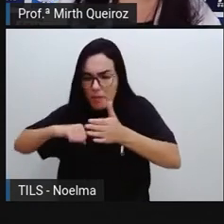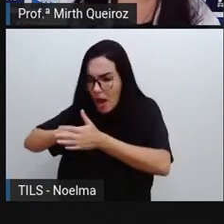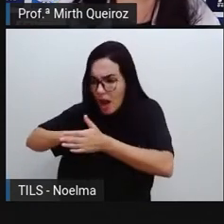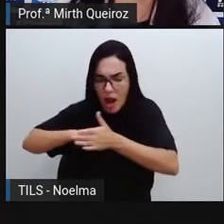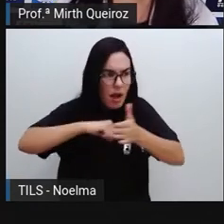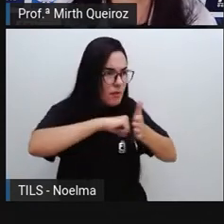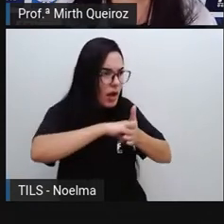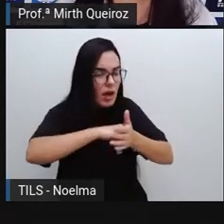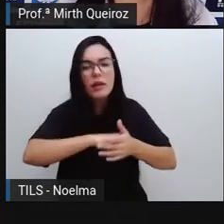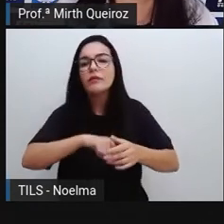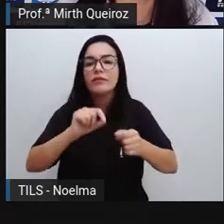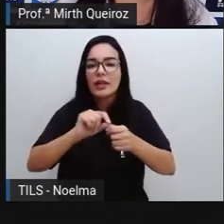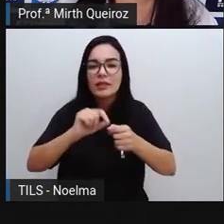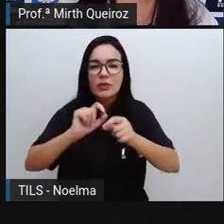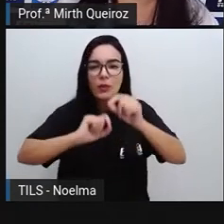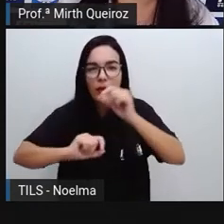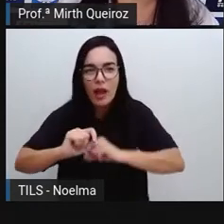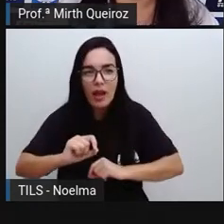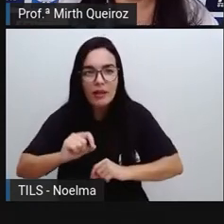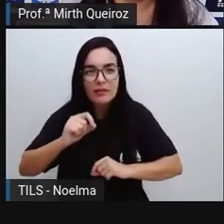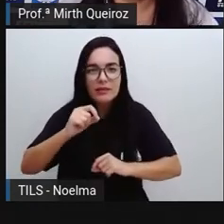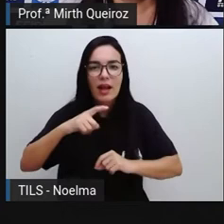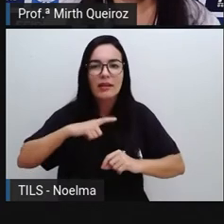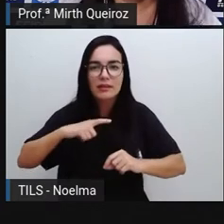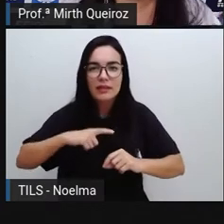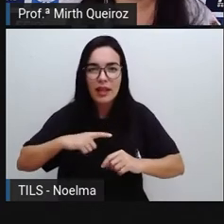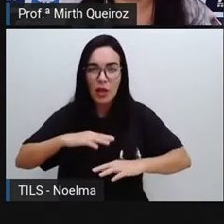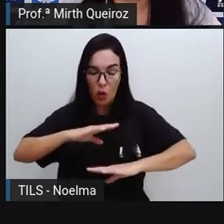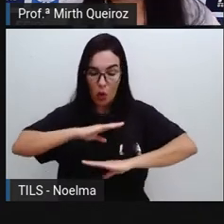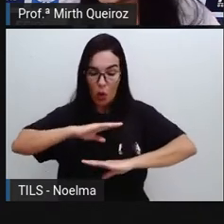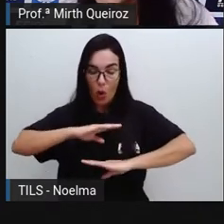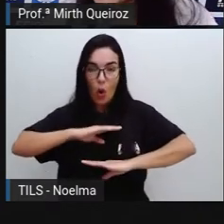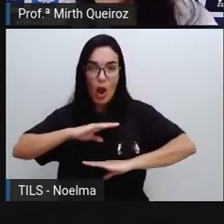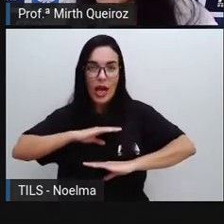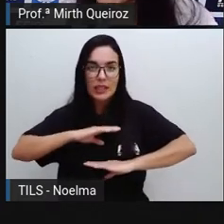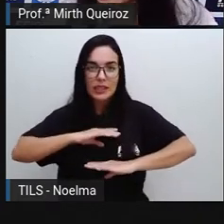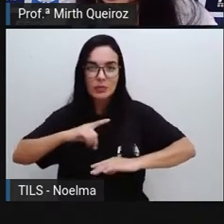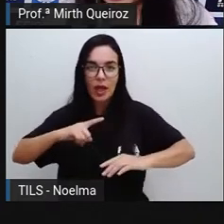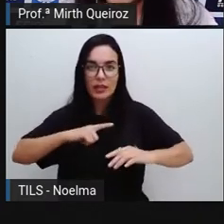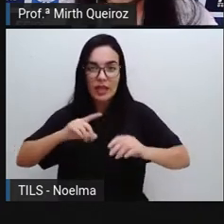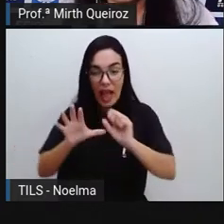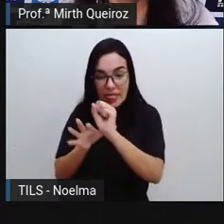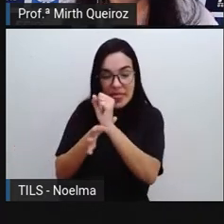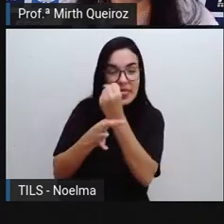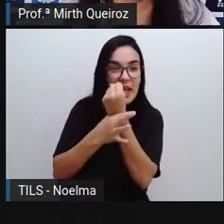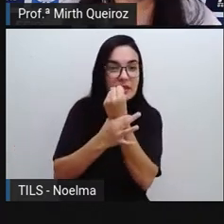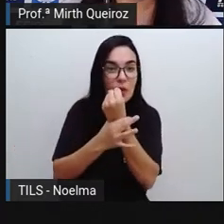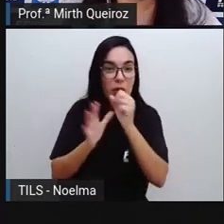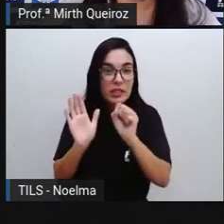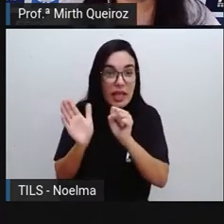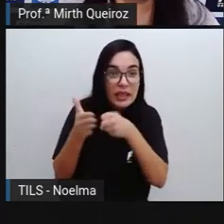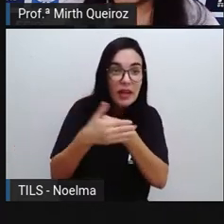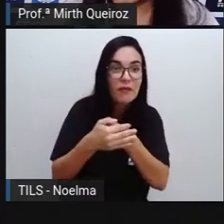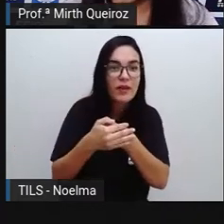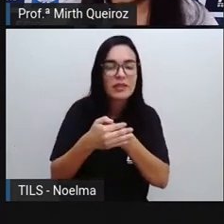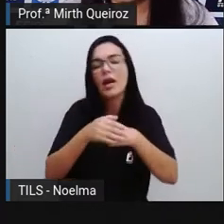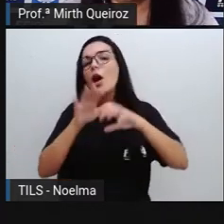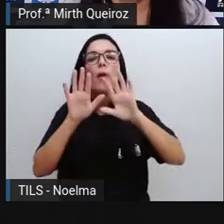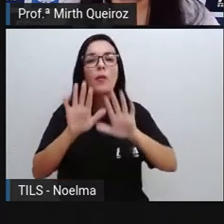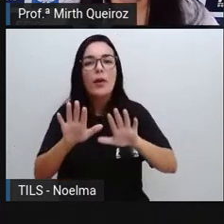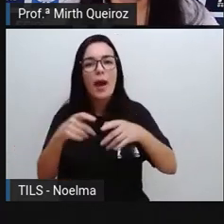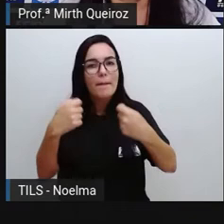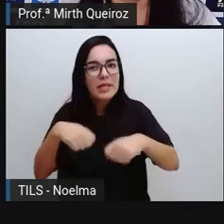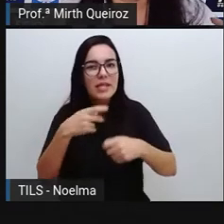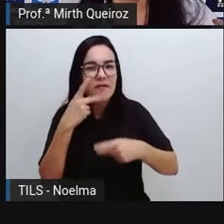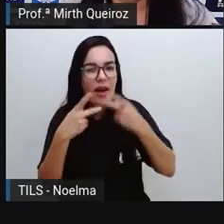anticorpos. Ou seja, elementos de defesa do organismo. É importante a gente falar sobre isso, porque as pessoas acham que,